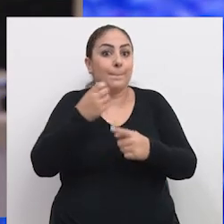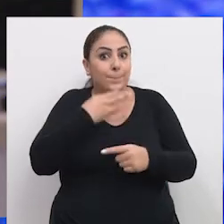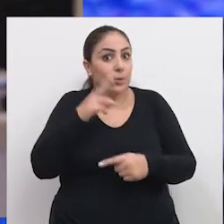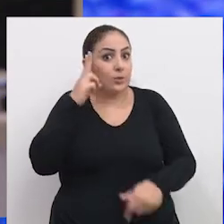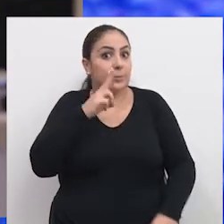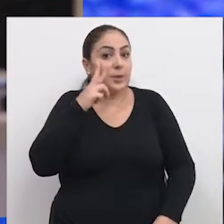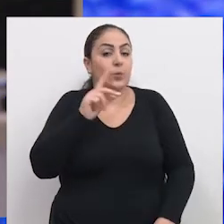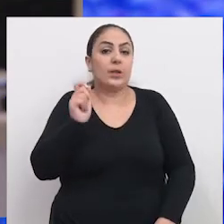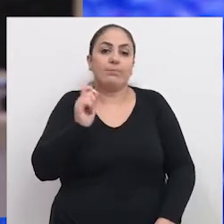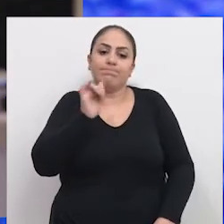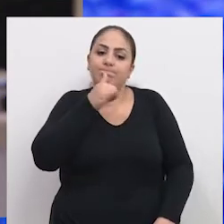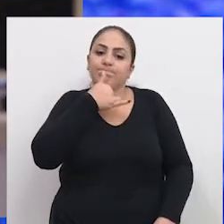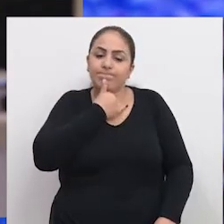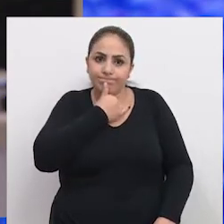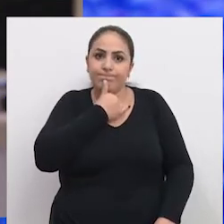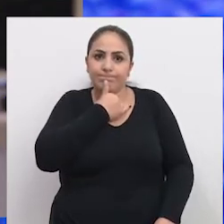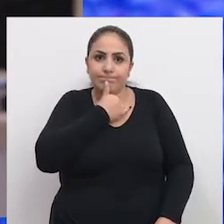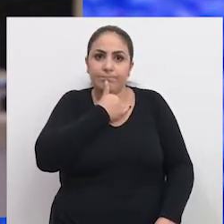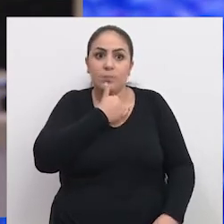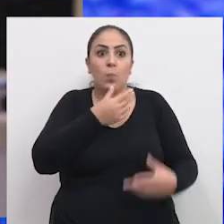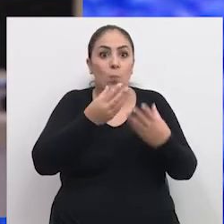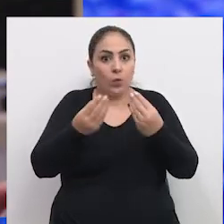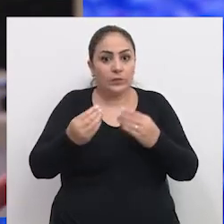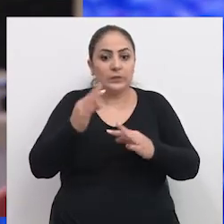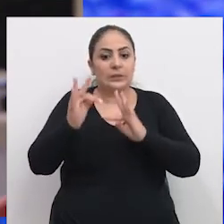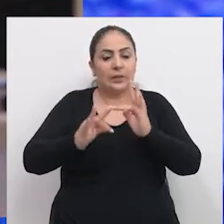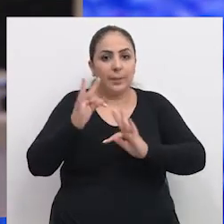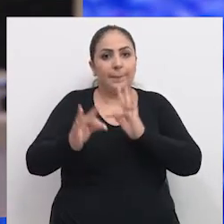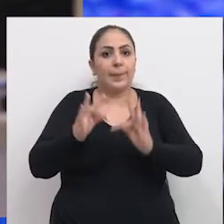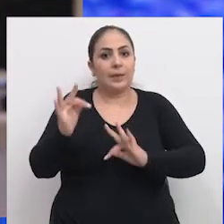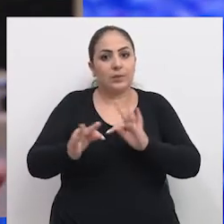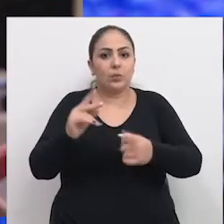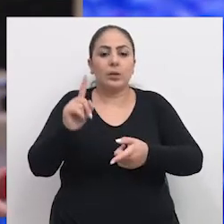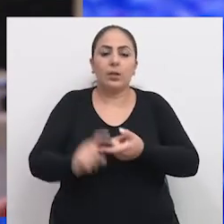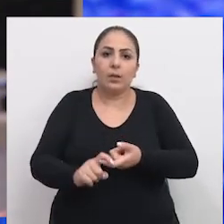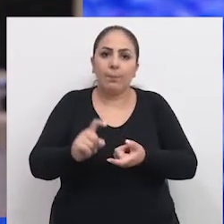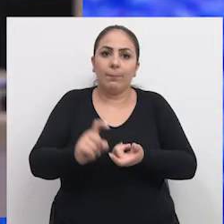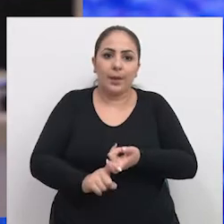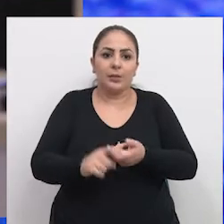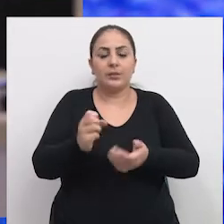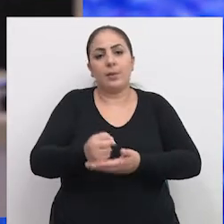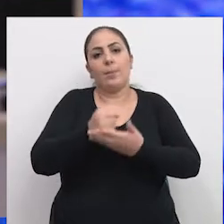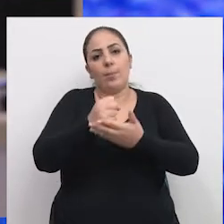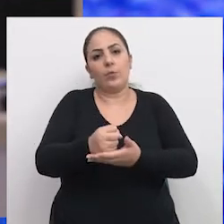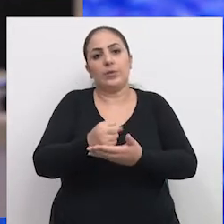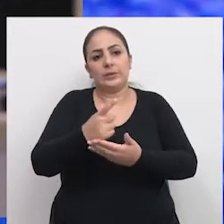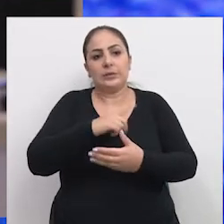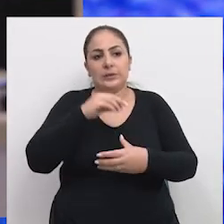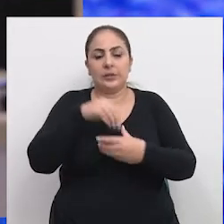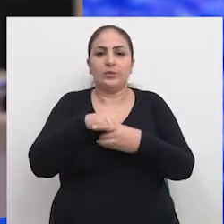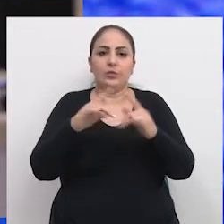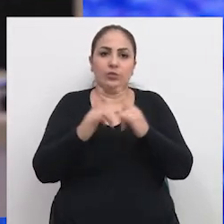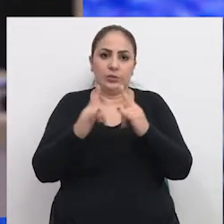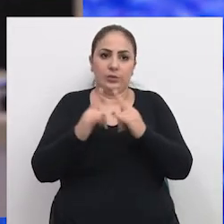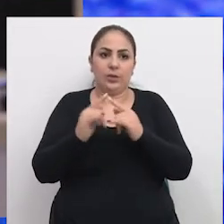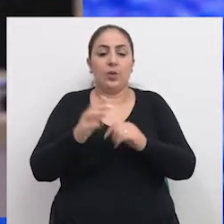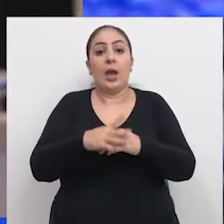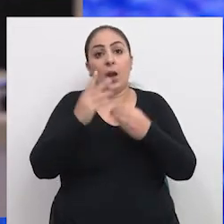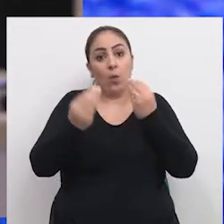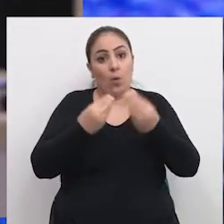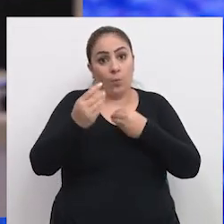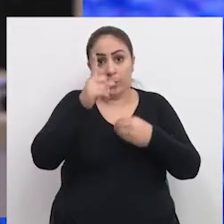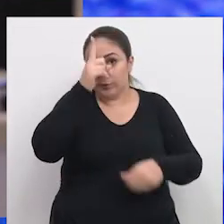Porque é bom lembrar que, infelizmente, muitos tratamentos dependem desse suporte transfusional dentro da instituição.